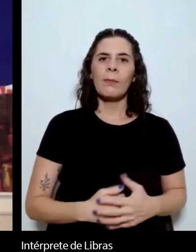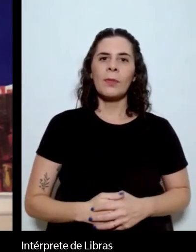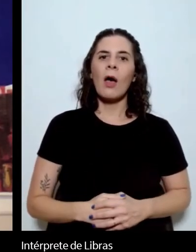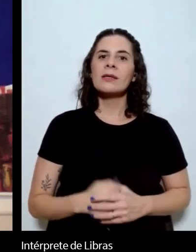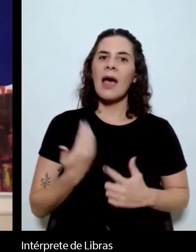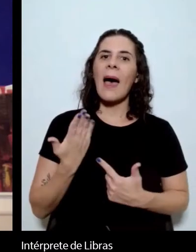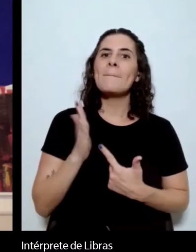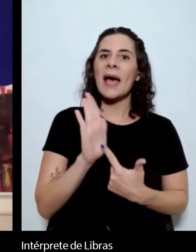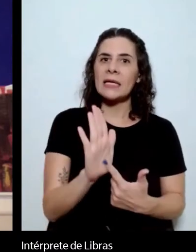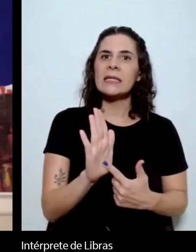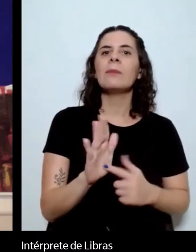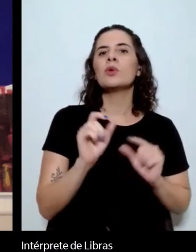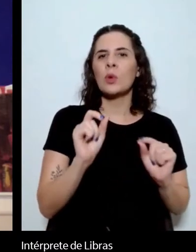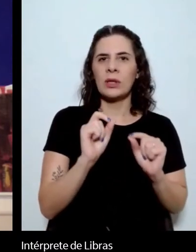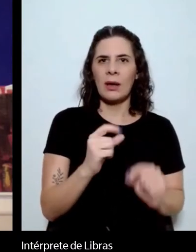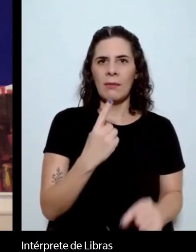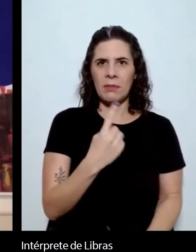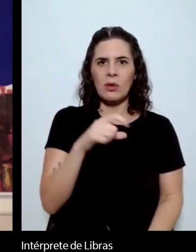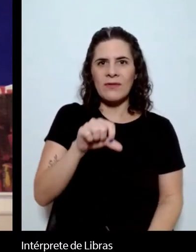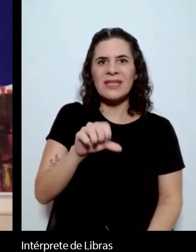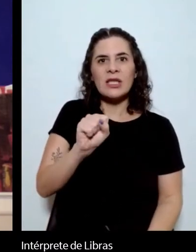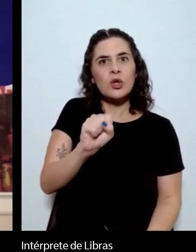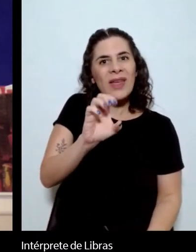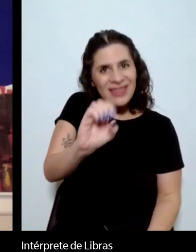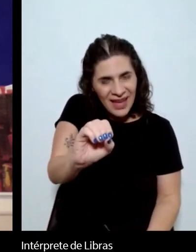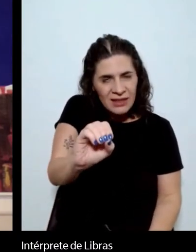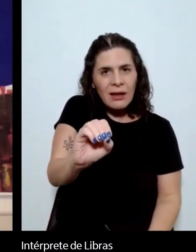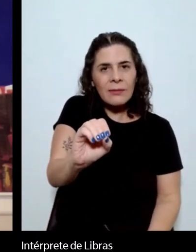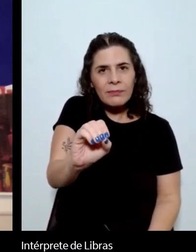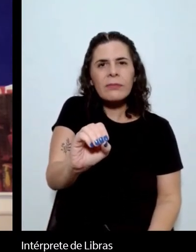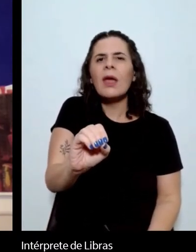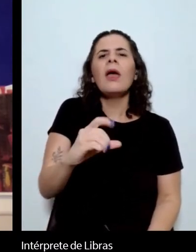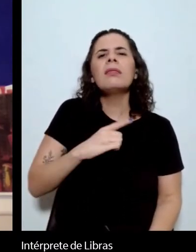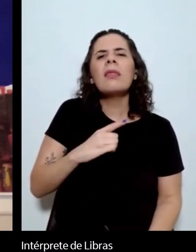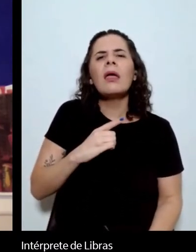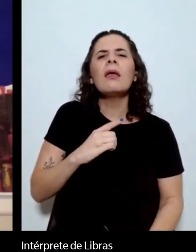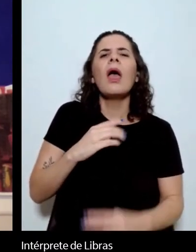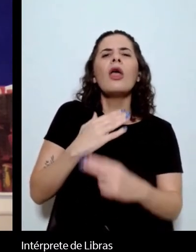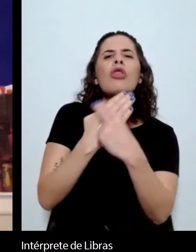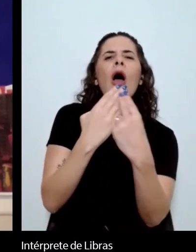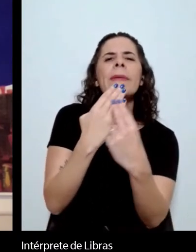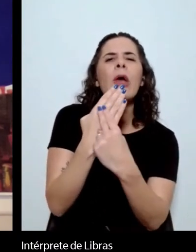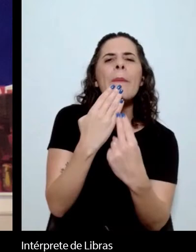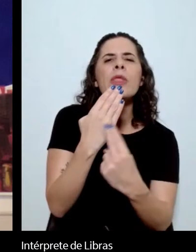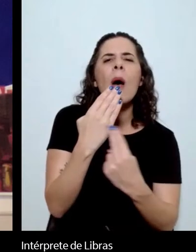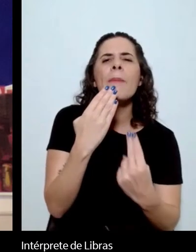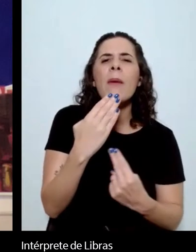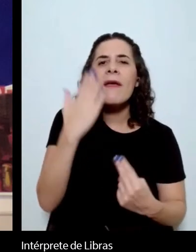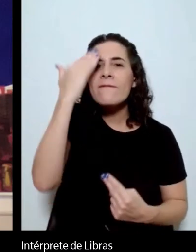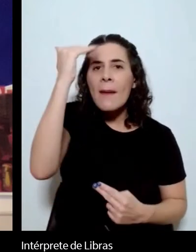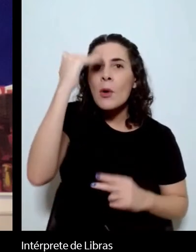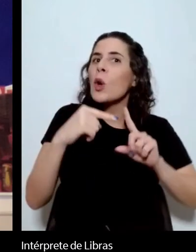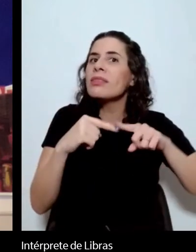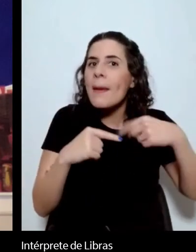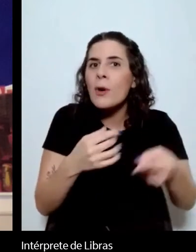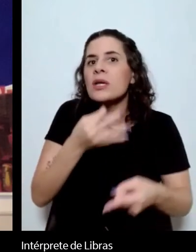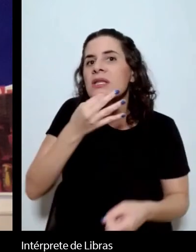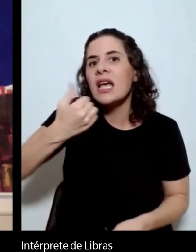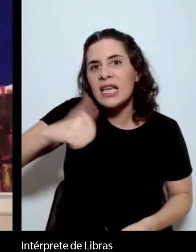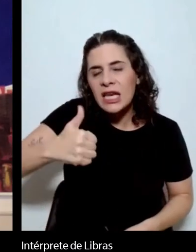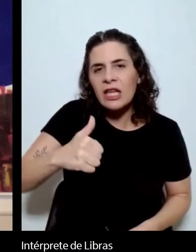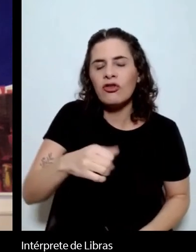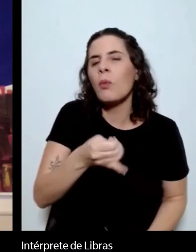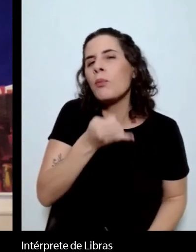partir dos anos 80, os nomes que vão se fazer sentir na crítica machadiana depois. John Gledson